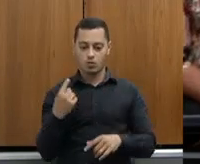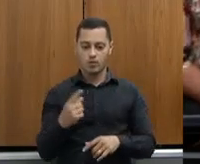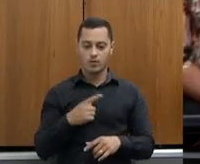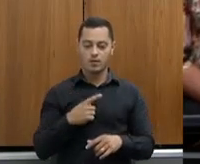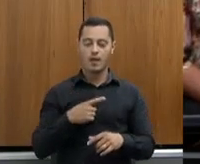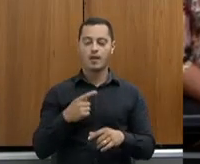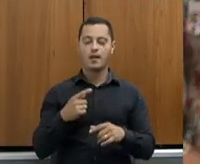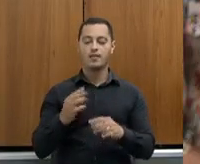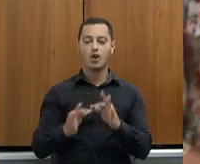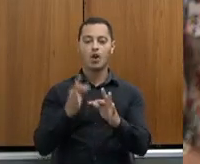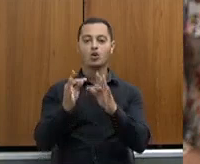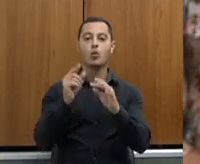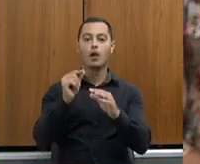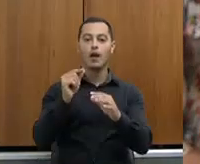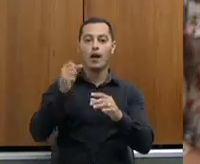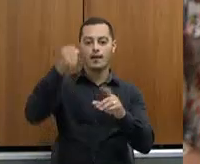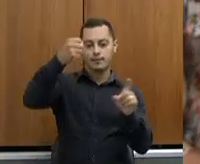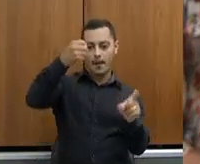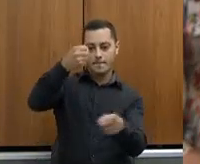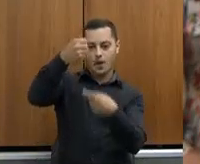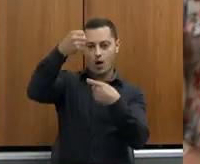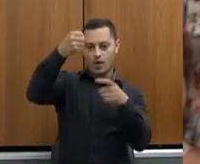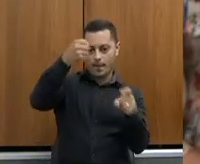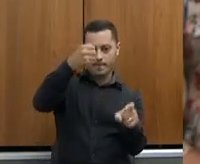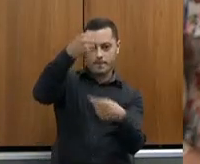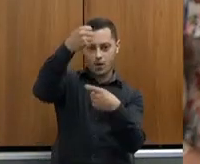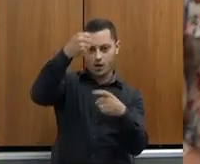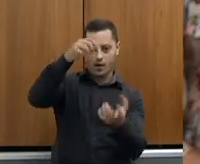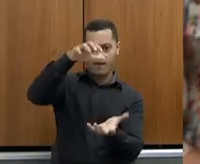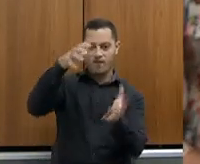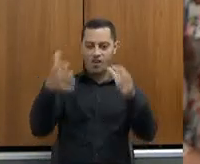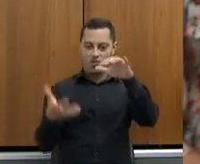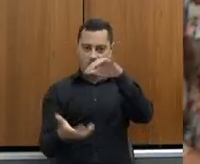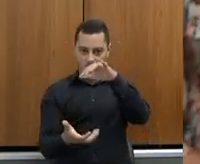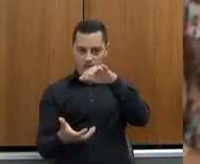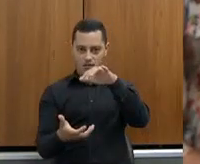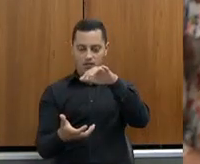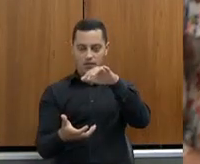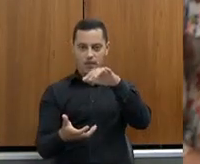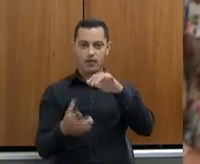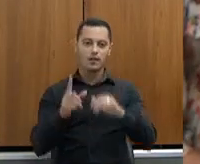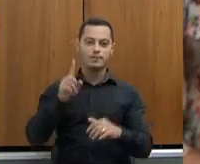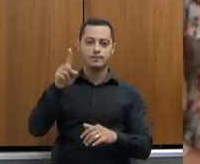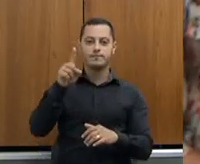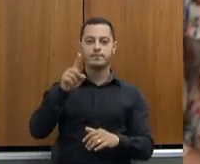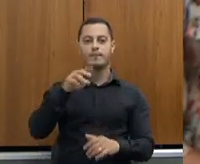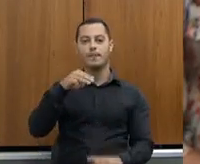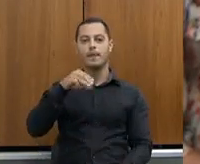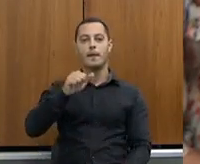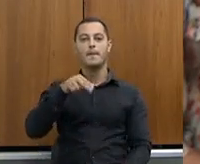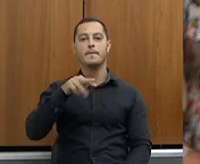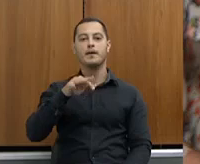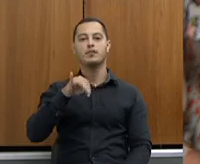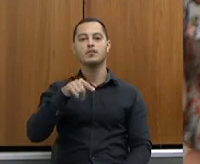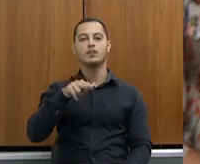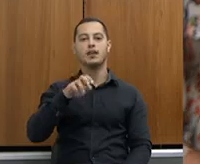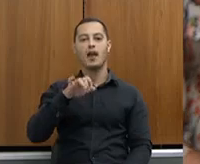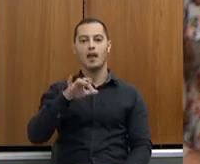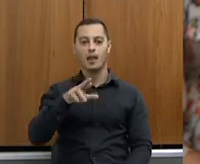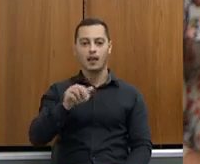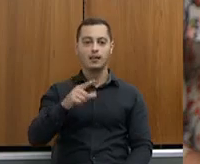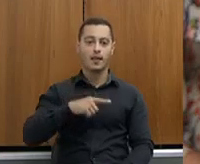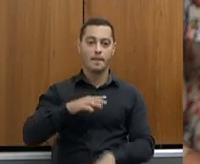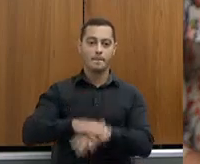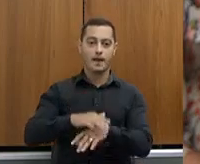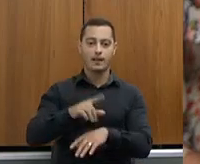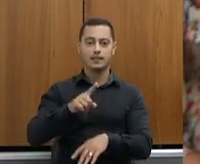poda invertida, revolucionada a questão da produção de vinho em Minas Gerais. Lá na Serra da Mantiqueira, mais de 550 produtores produzindo-nos